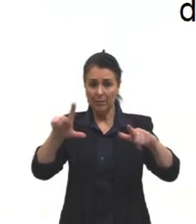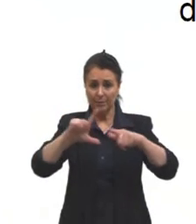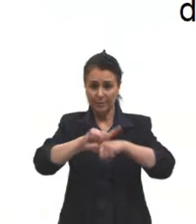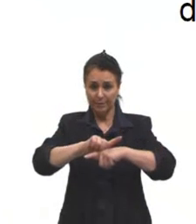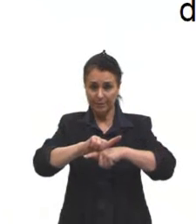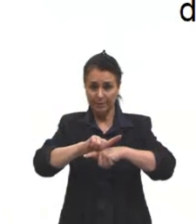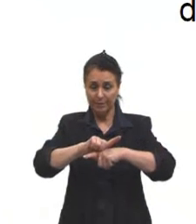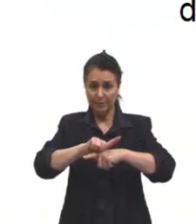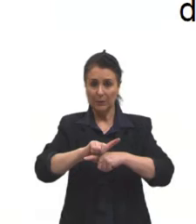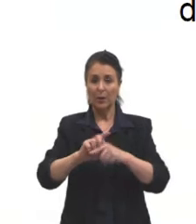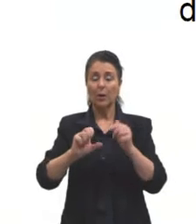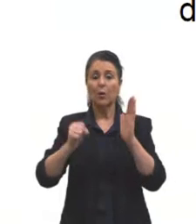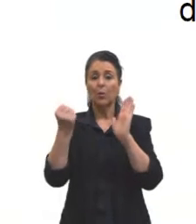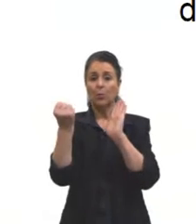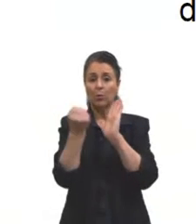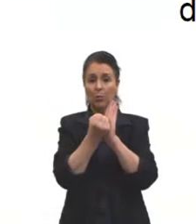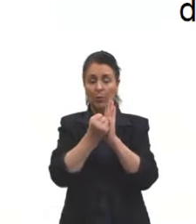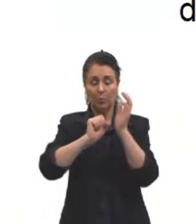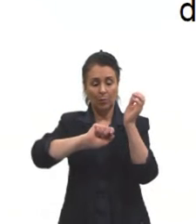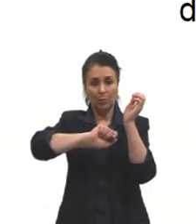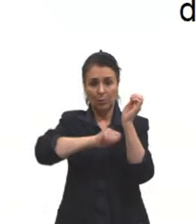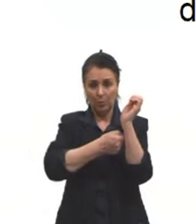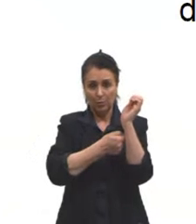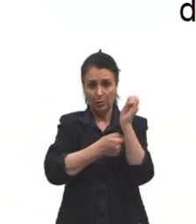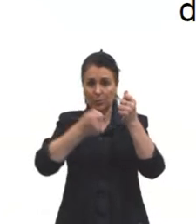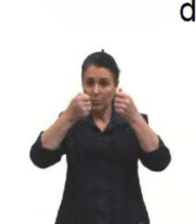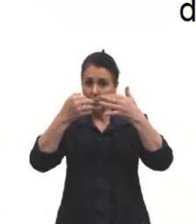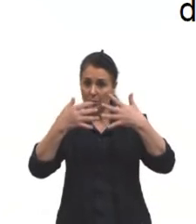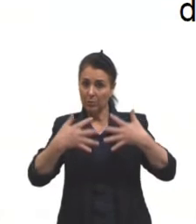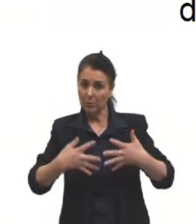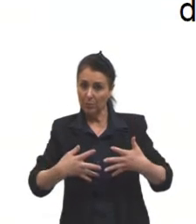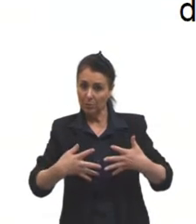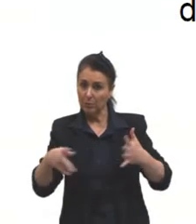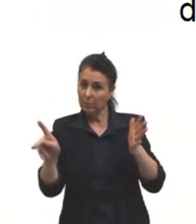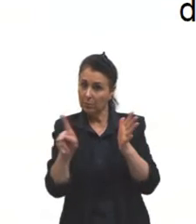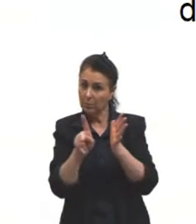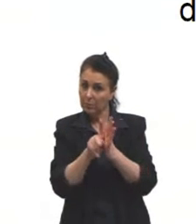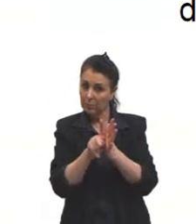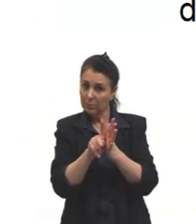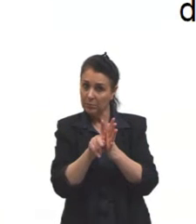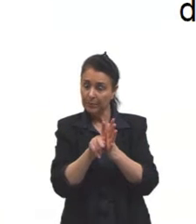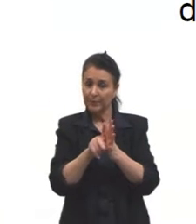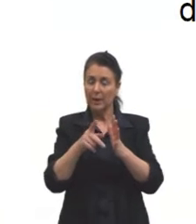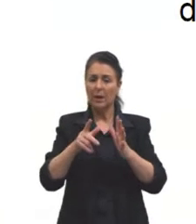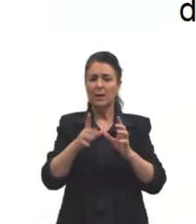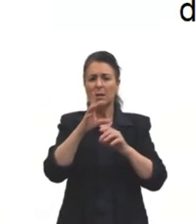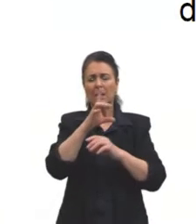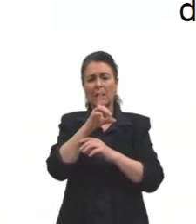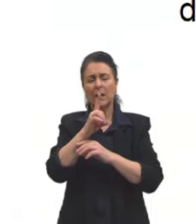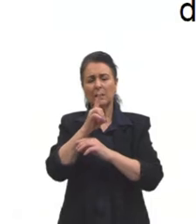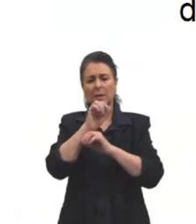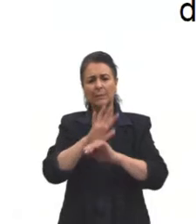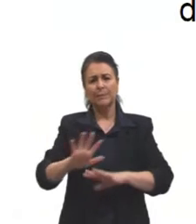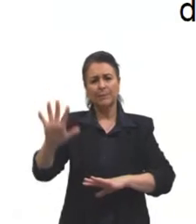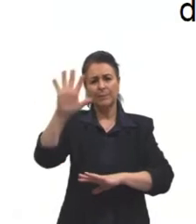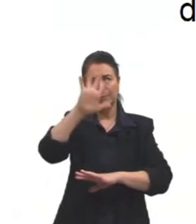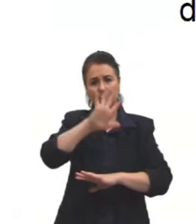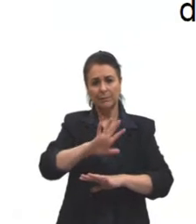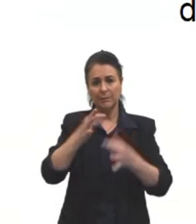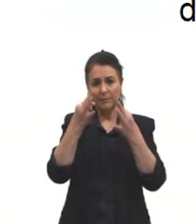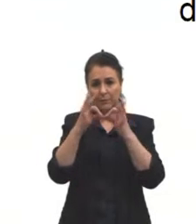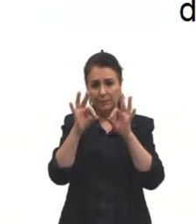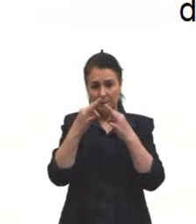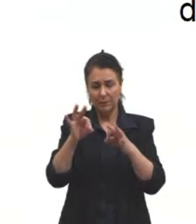o código procurando explicar-se a si mesmo. Essa dimensão faz com que a sintaxe se torne um objeto à